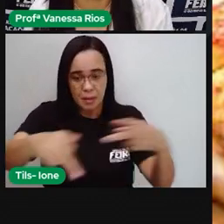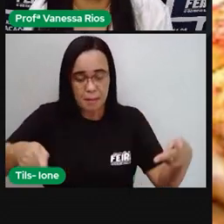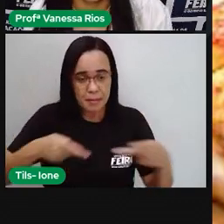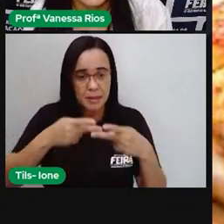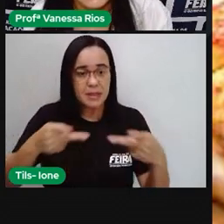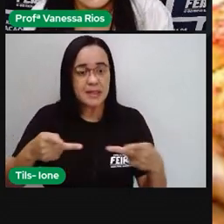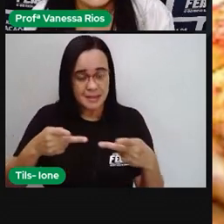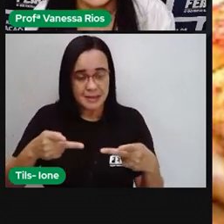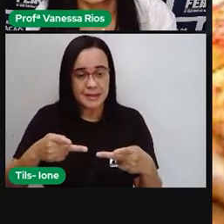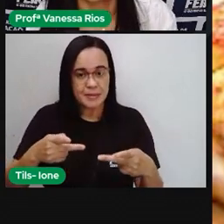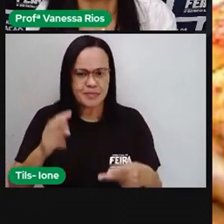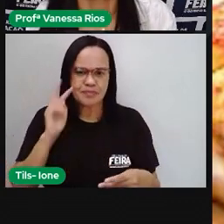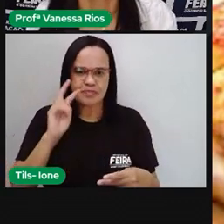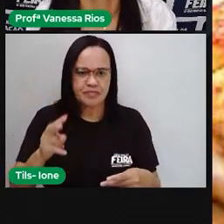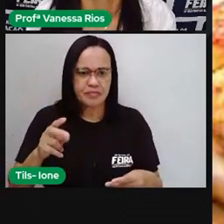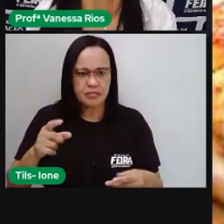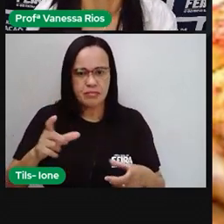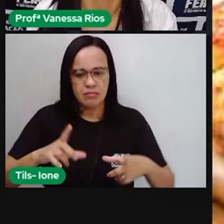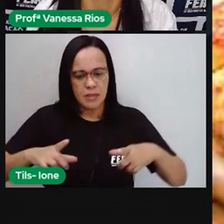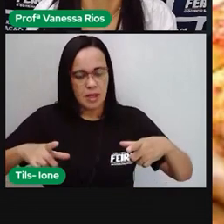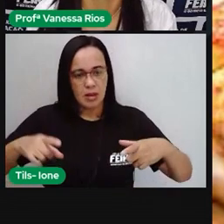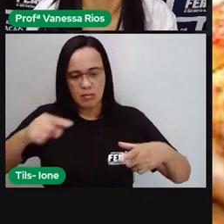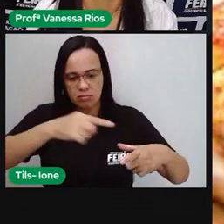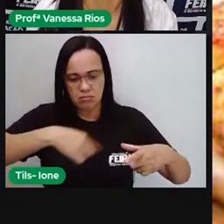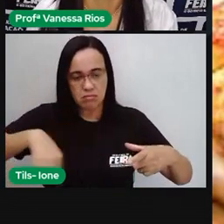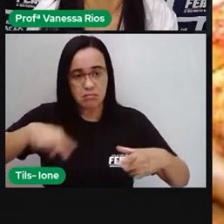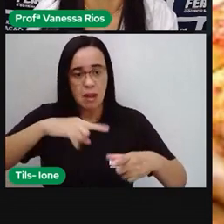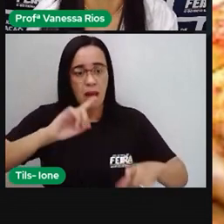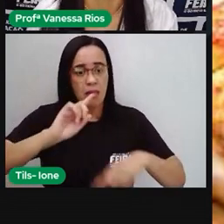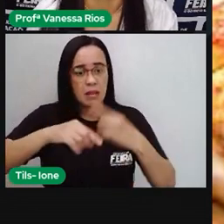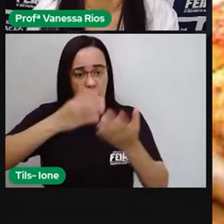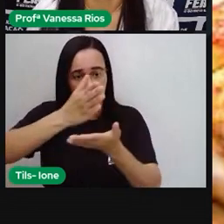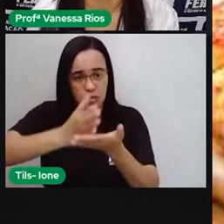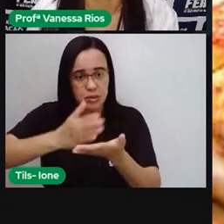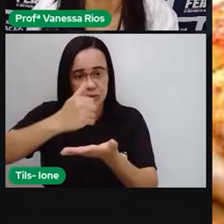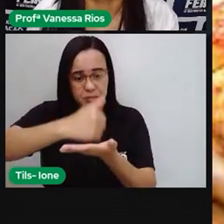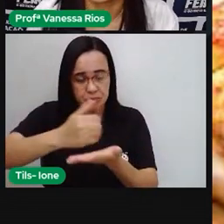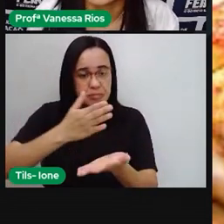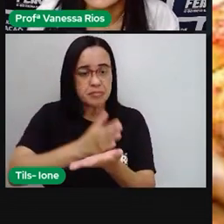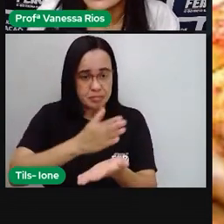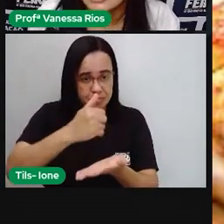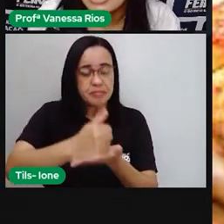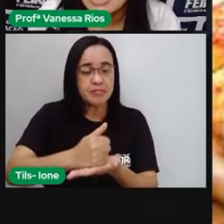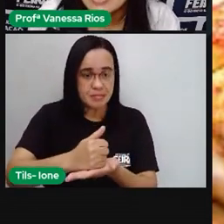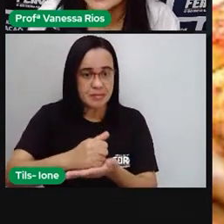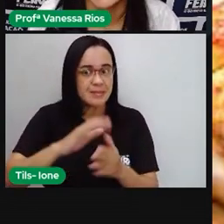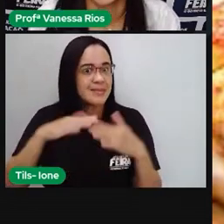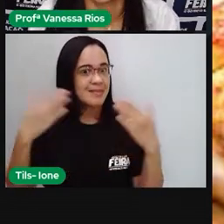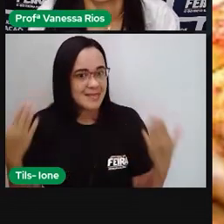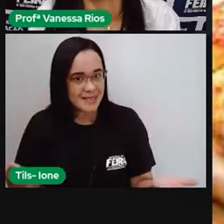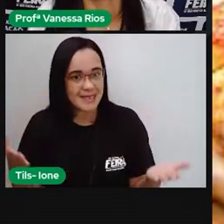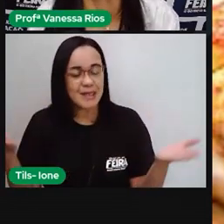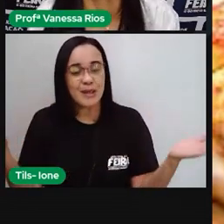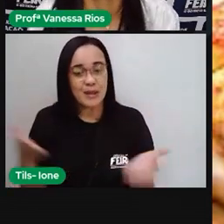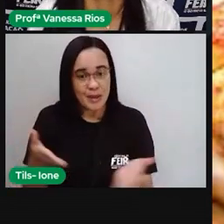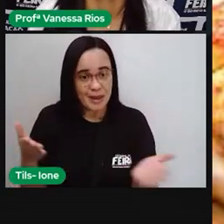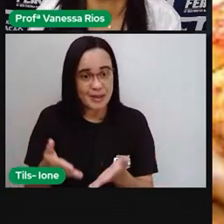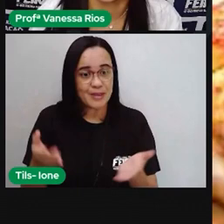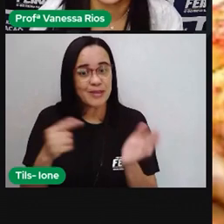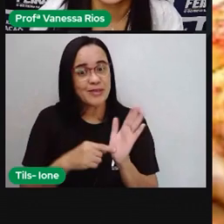inteiro sendo dividido em pedaços, em partes. E é justamente nisso que a Pro quer